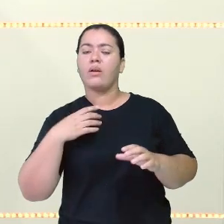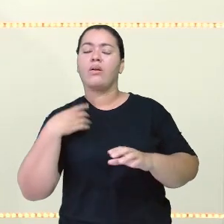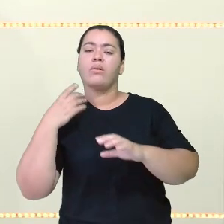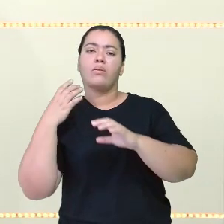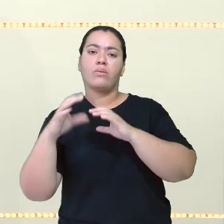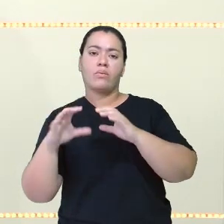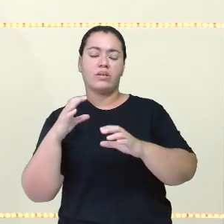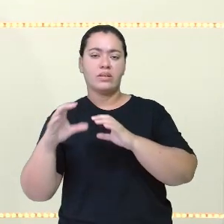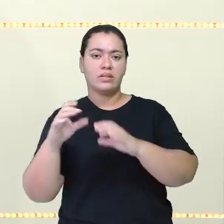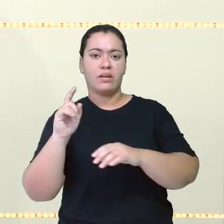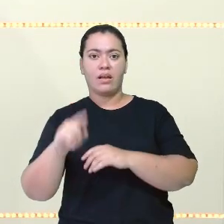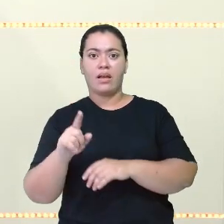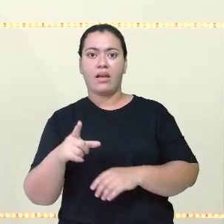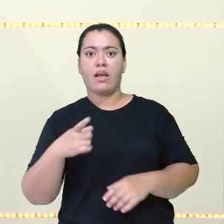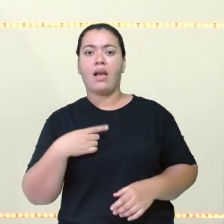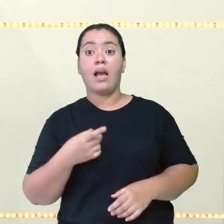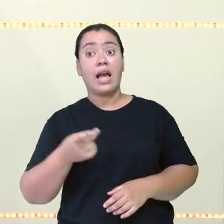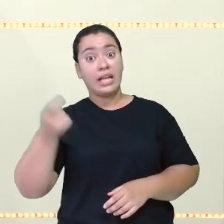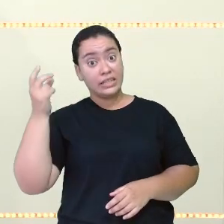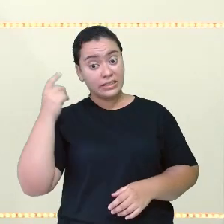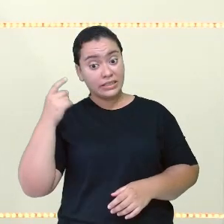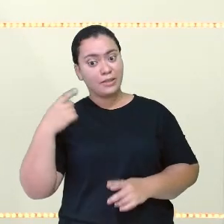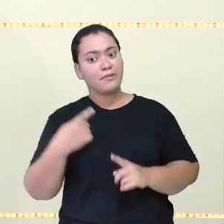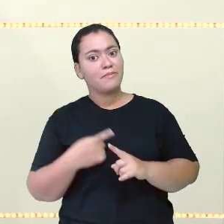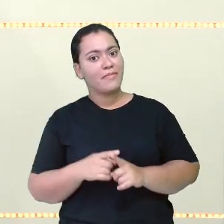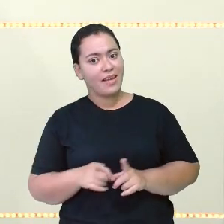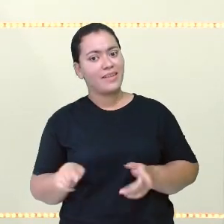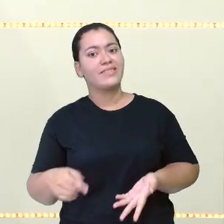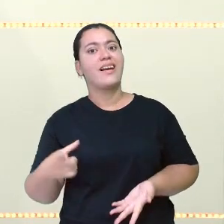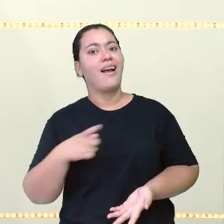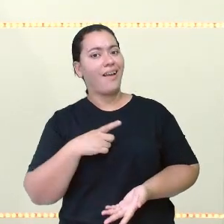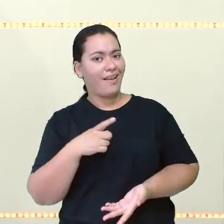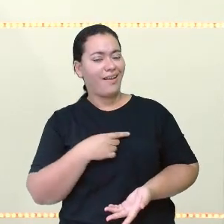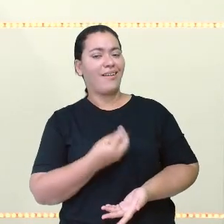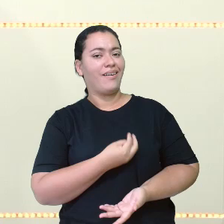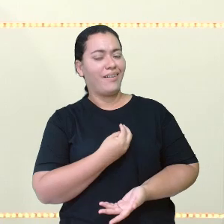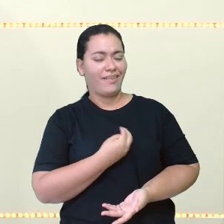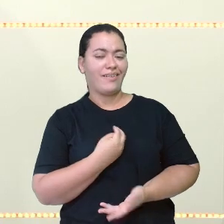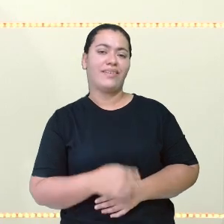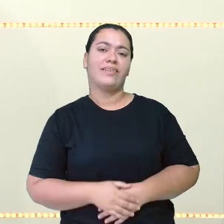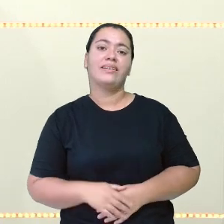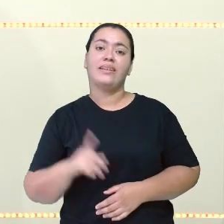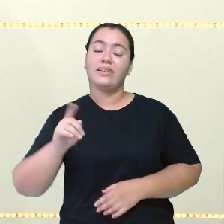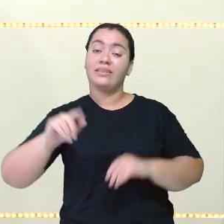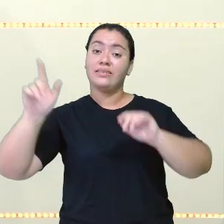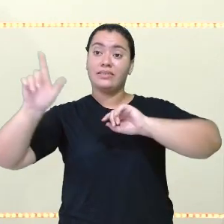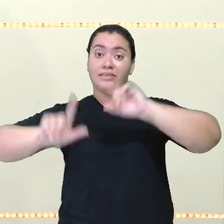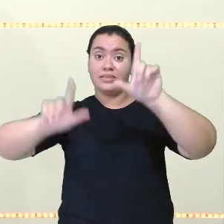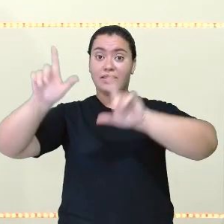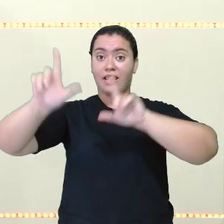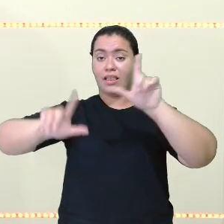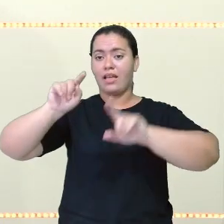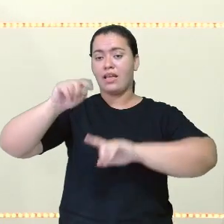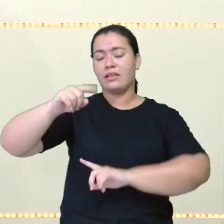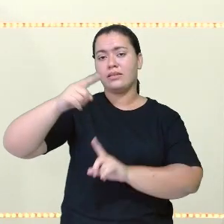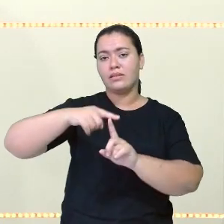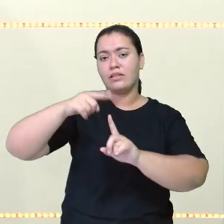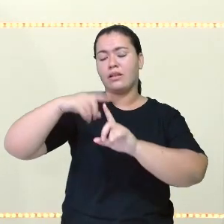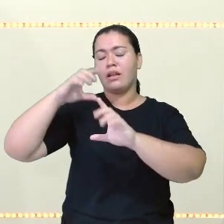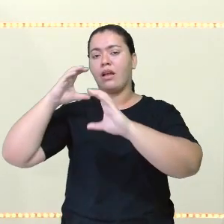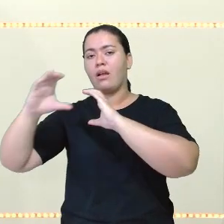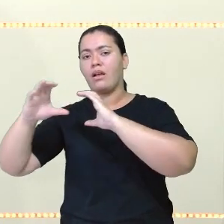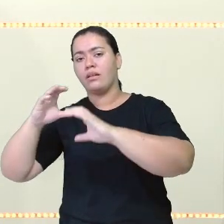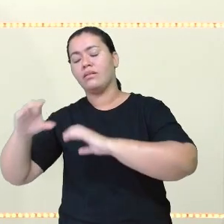de comunicação antigo, mas bastante ainda atual. Então, esse tipo de comunicação é